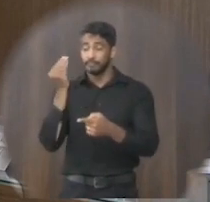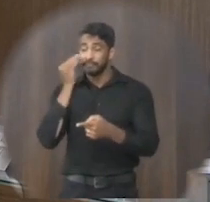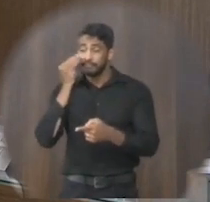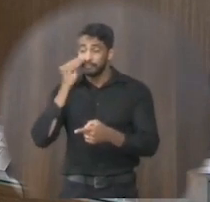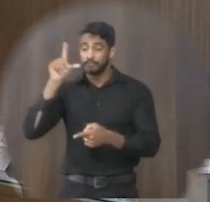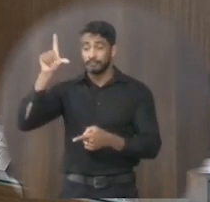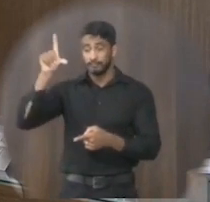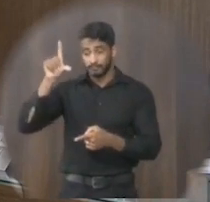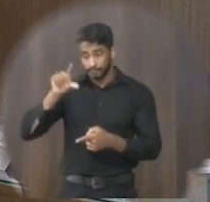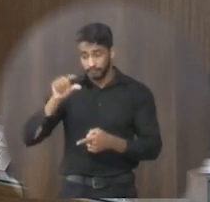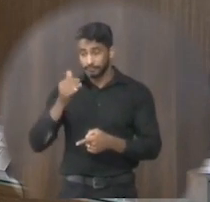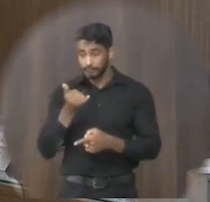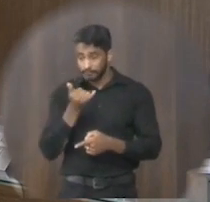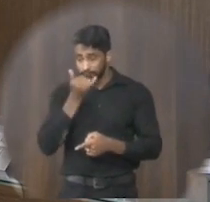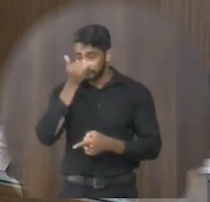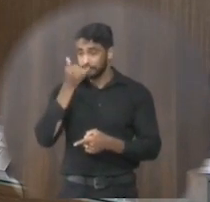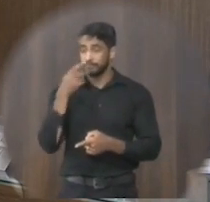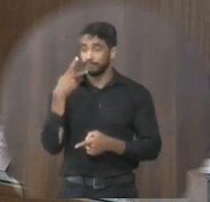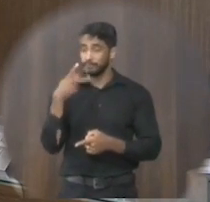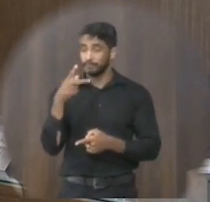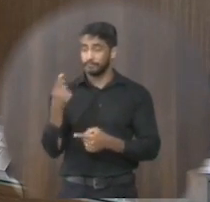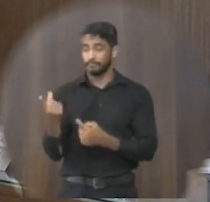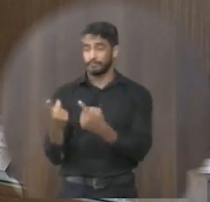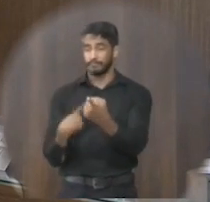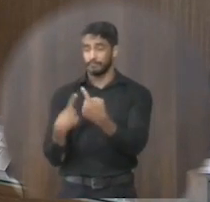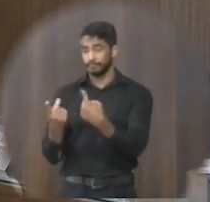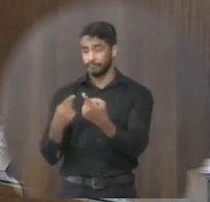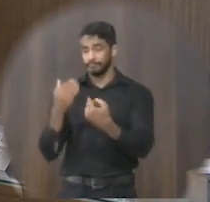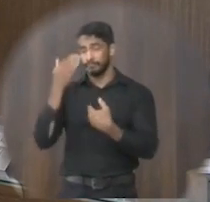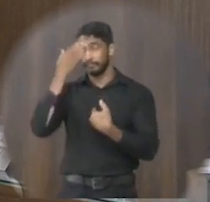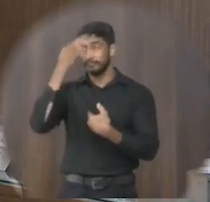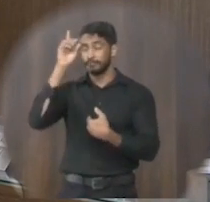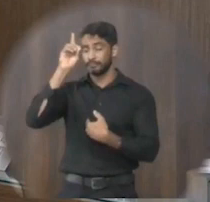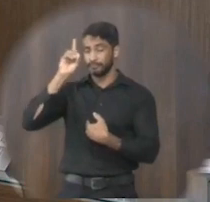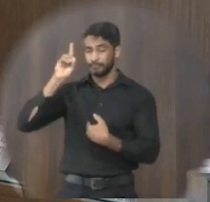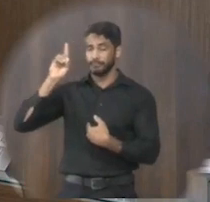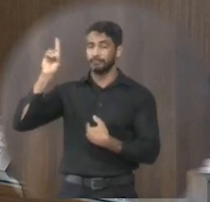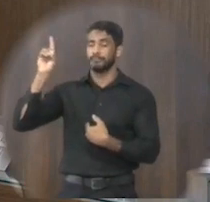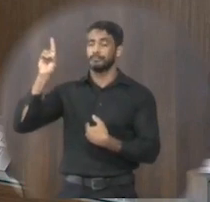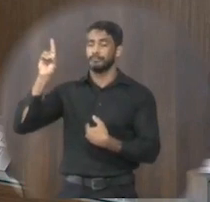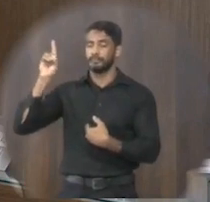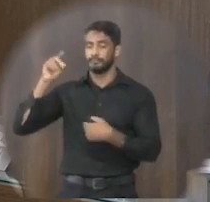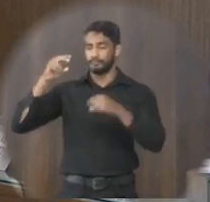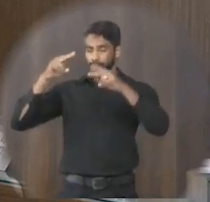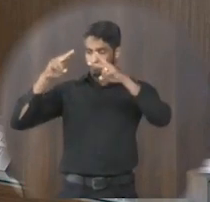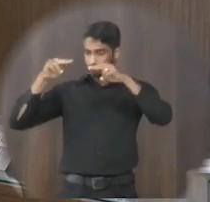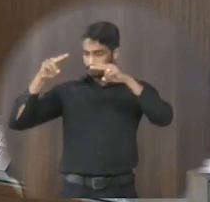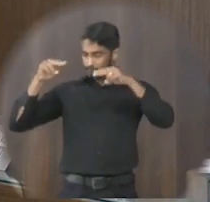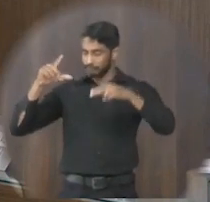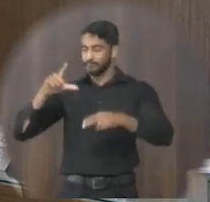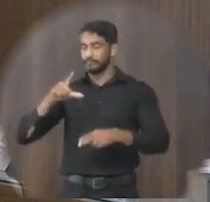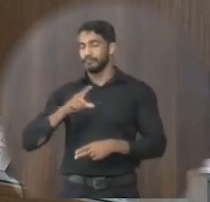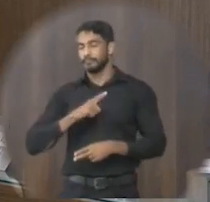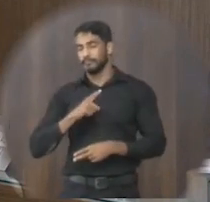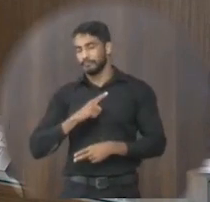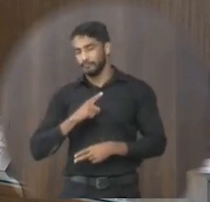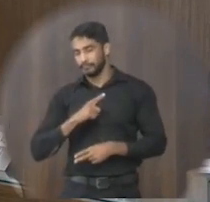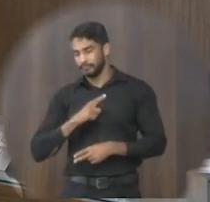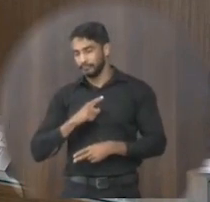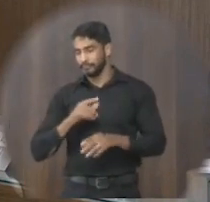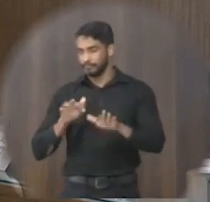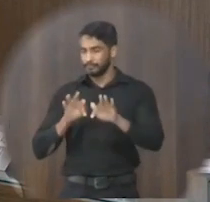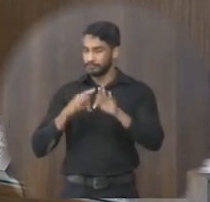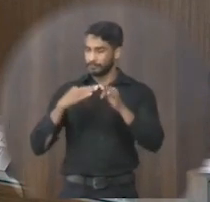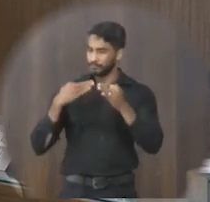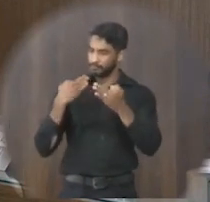os acidentes provocados ali naquela via graças a Deus que nunca houve nenhum familiar